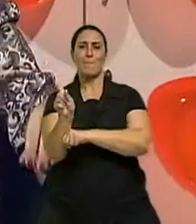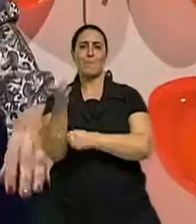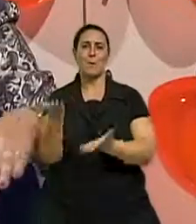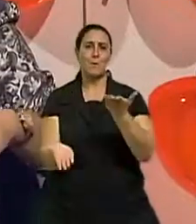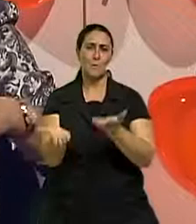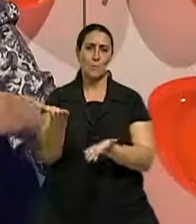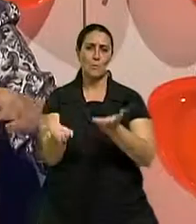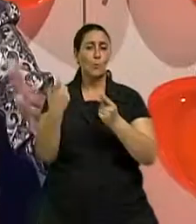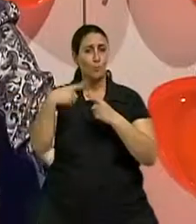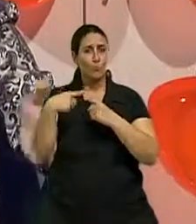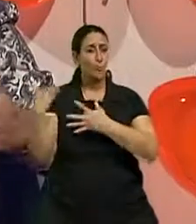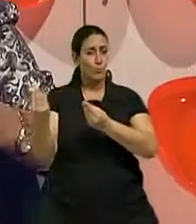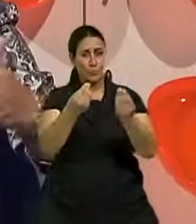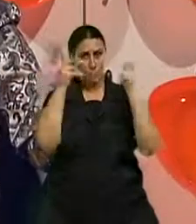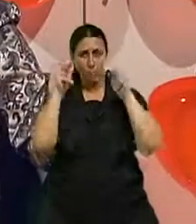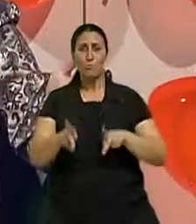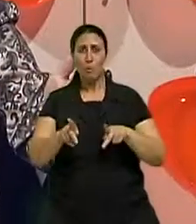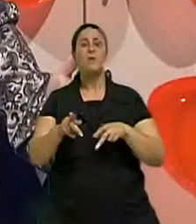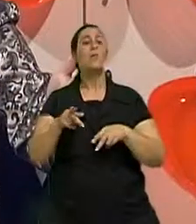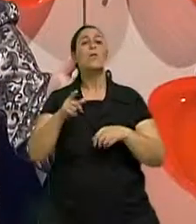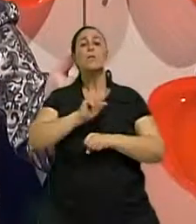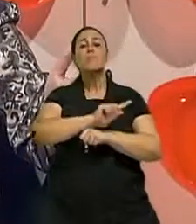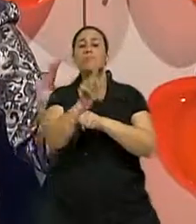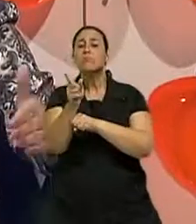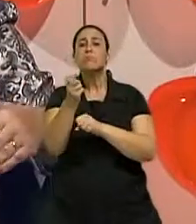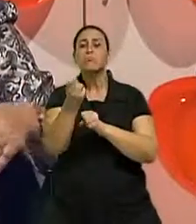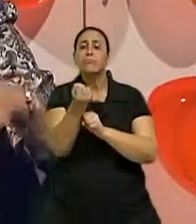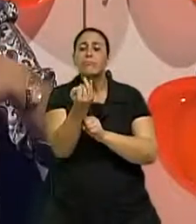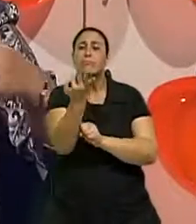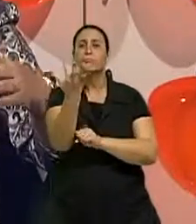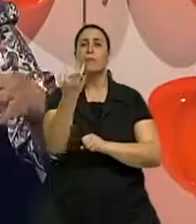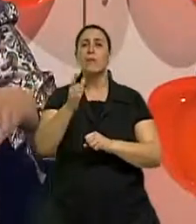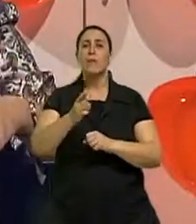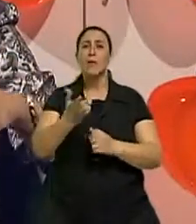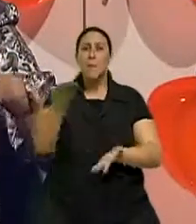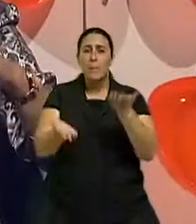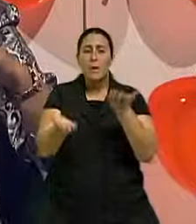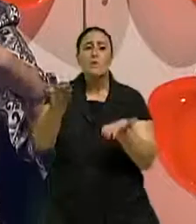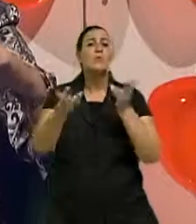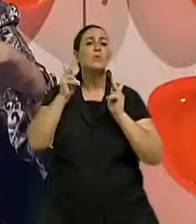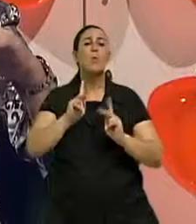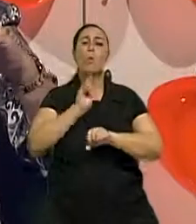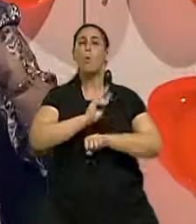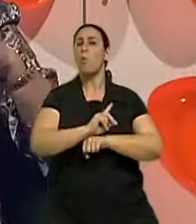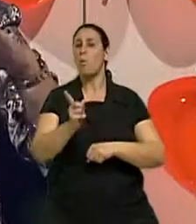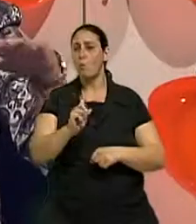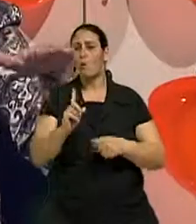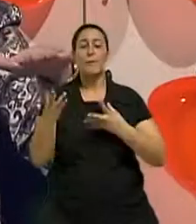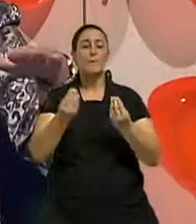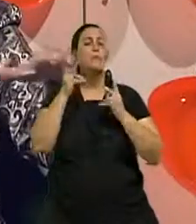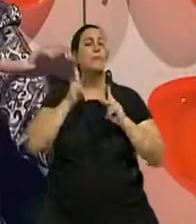climatério é uma fase difícil para controlar o peso. Que as pessoas começam a mudar e a